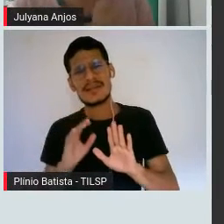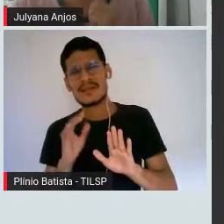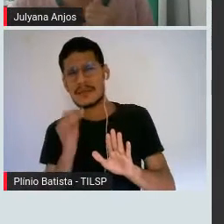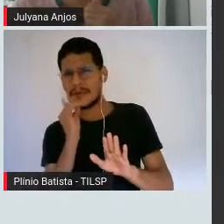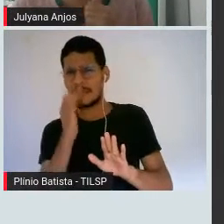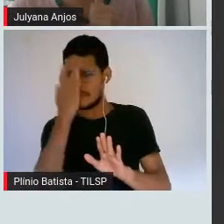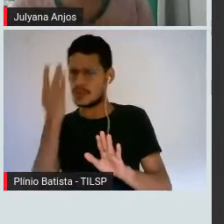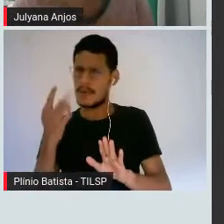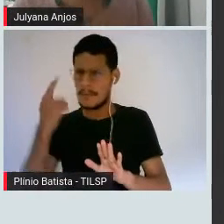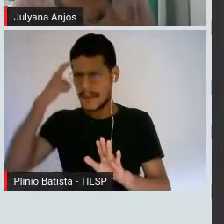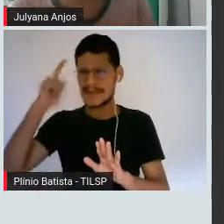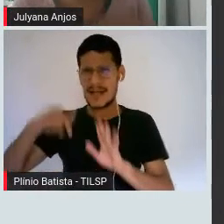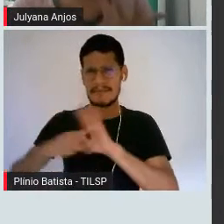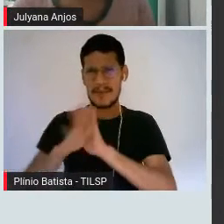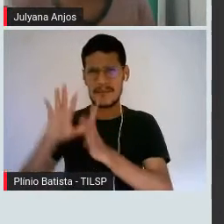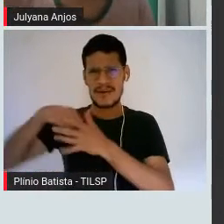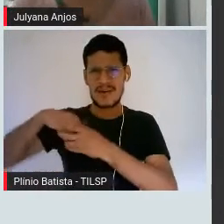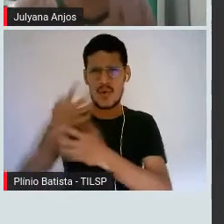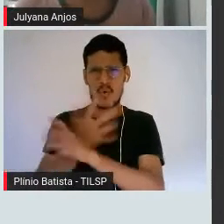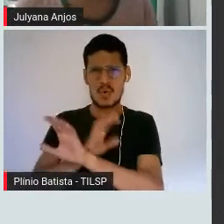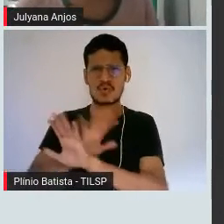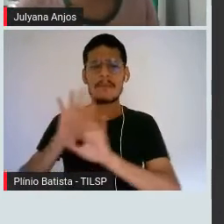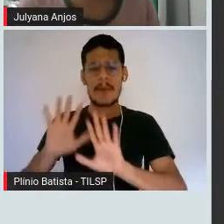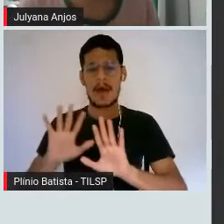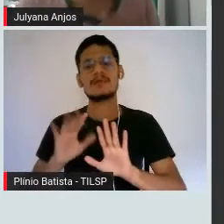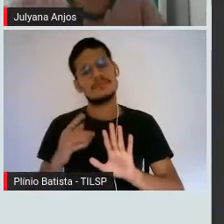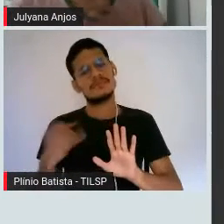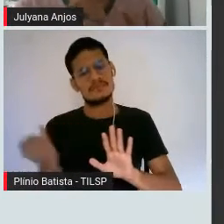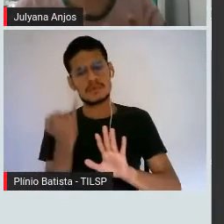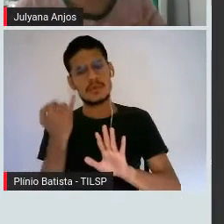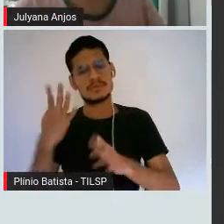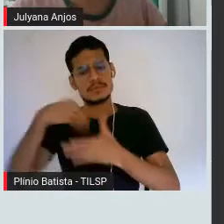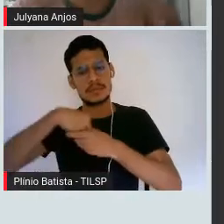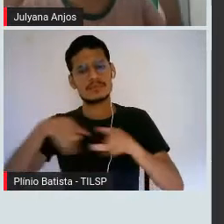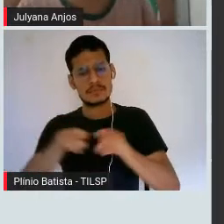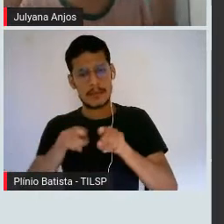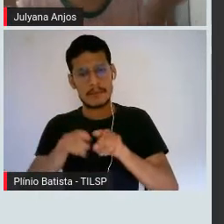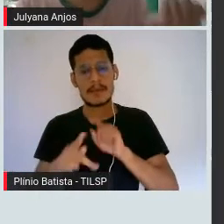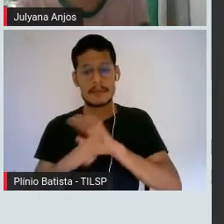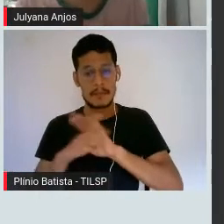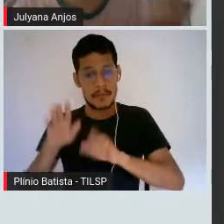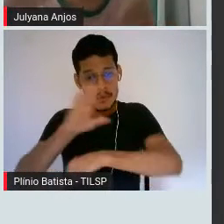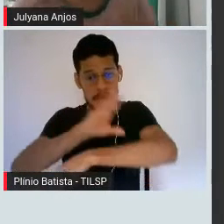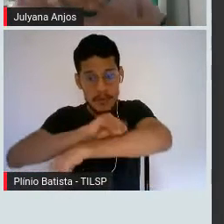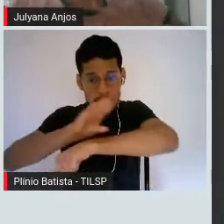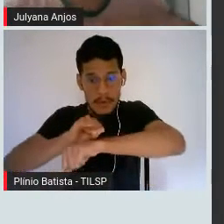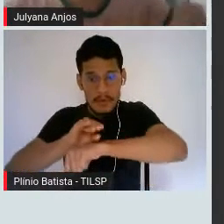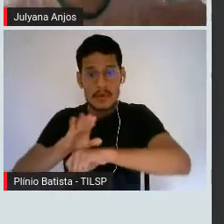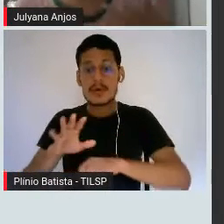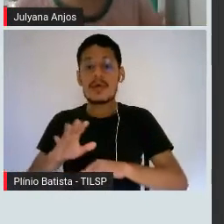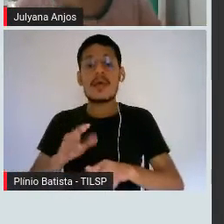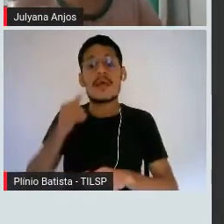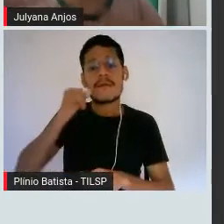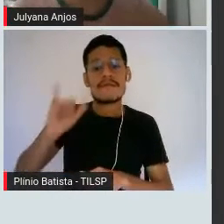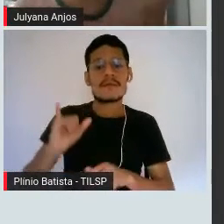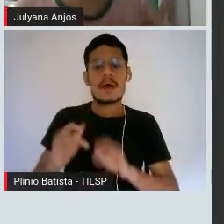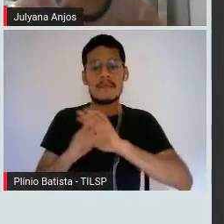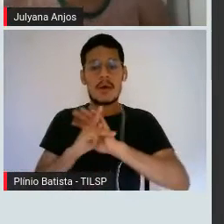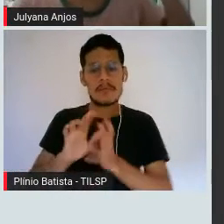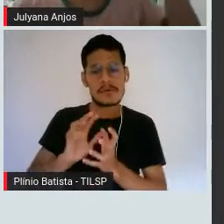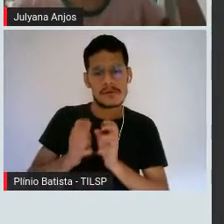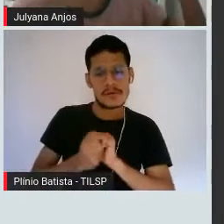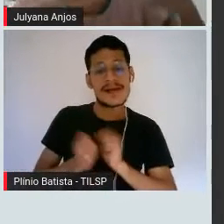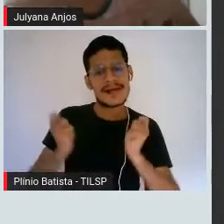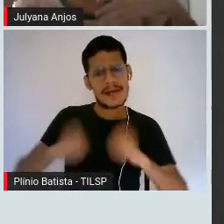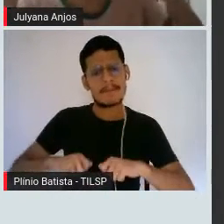sistema muscular, para justamente promover a contração, né? O processo de você movimentar, movimentar seus